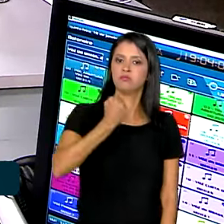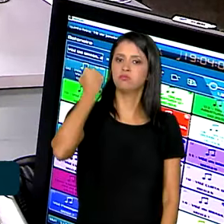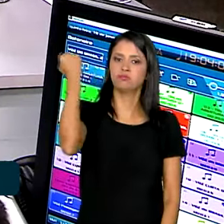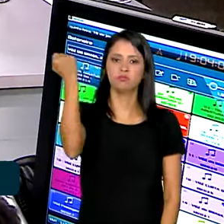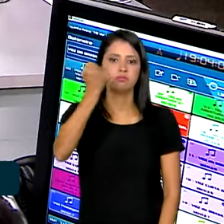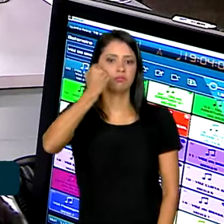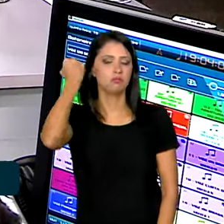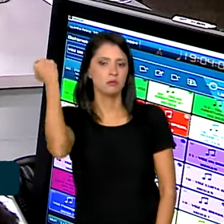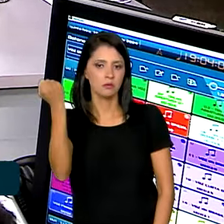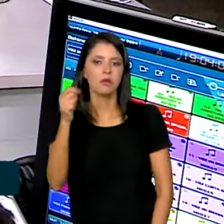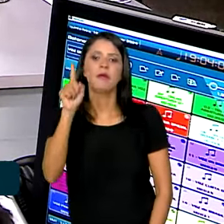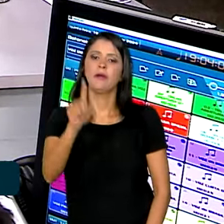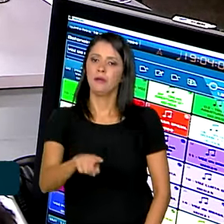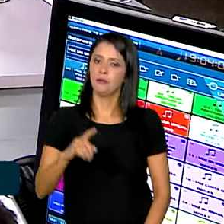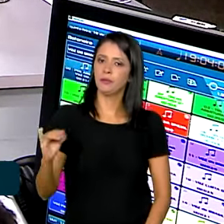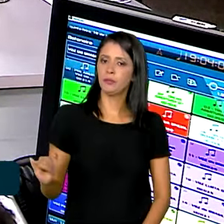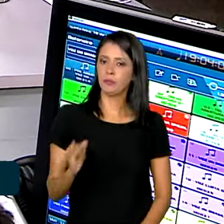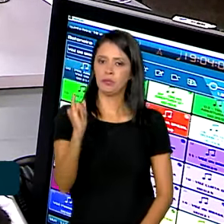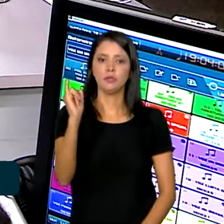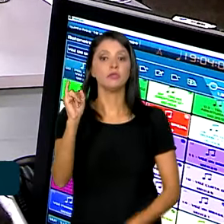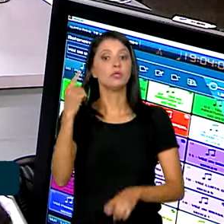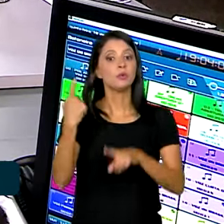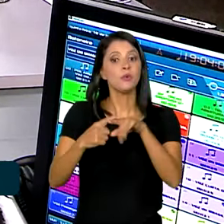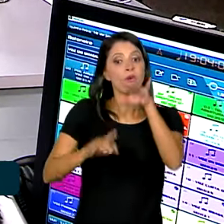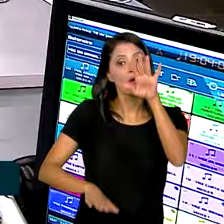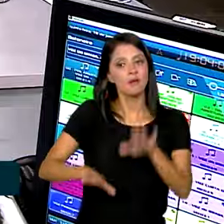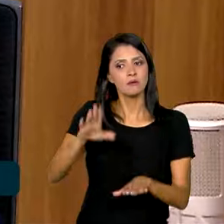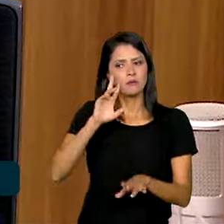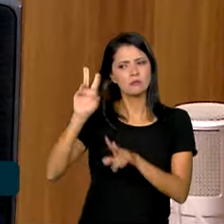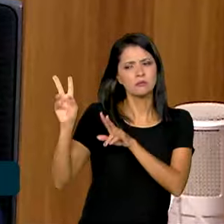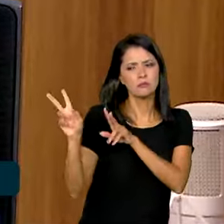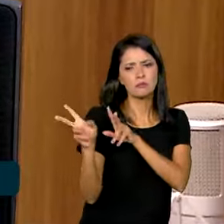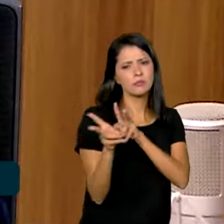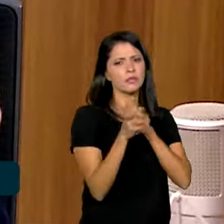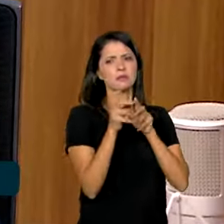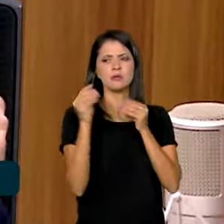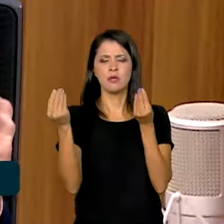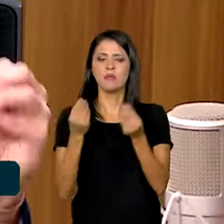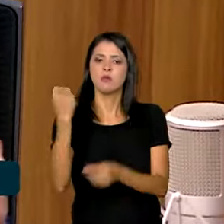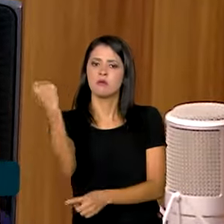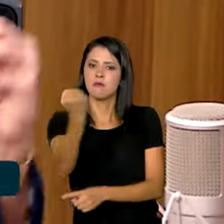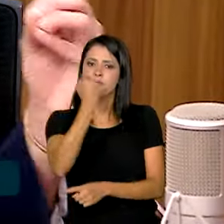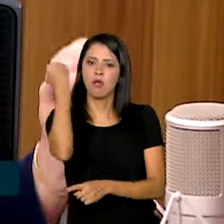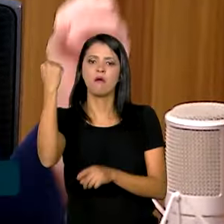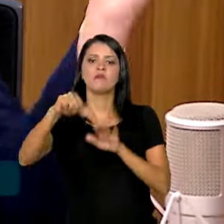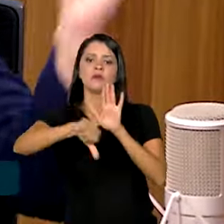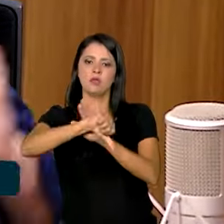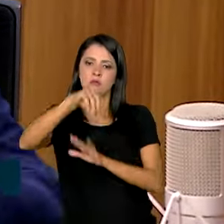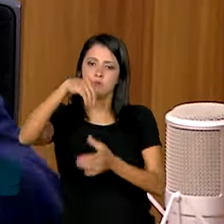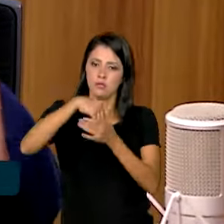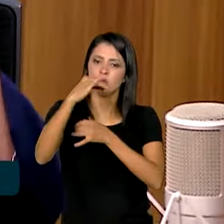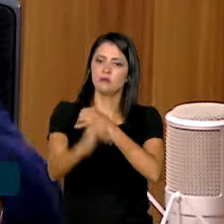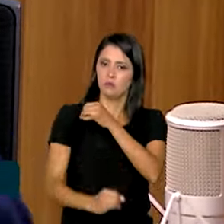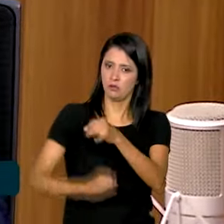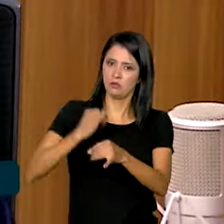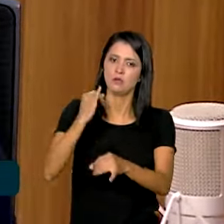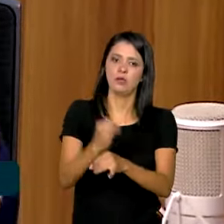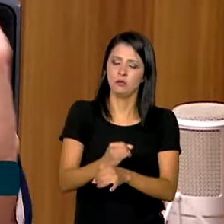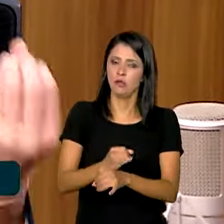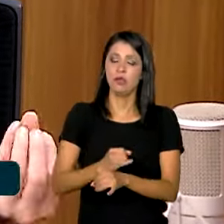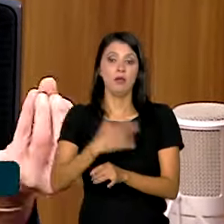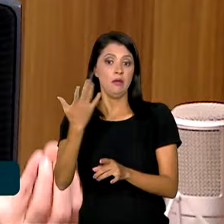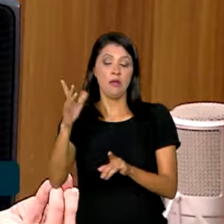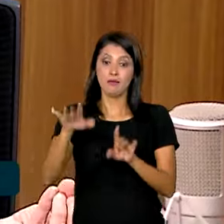uma discussão super importante, porque a gente, às vezes, não está percebendo o quão são graves os crimes na internet e, às vezes, tem impactos